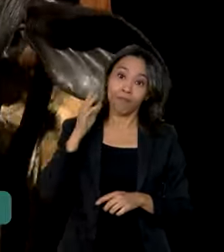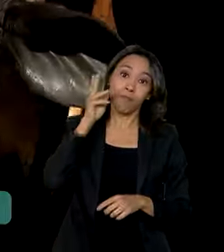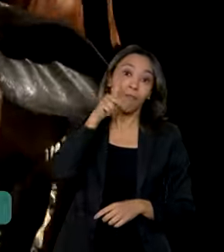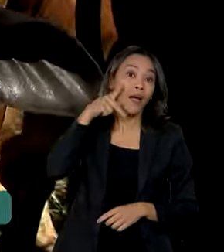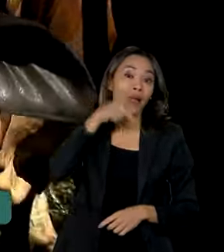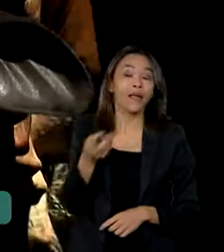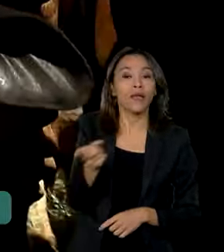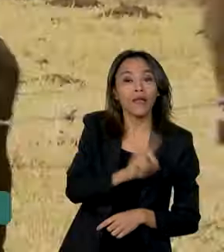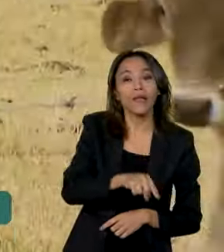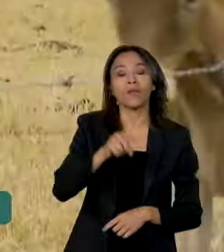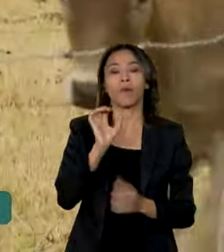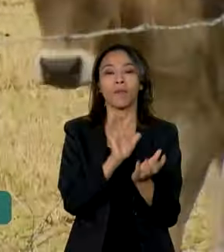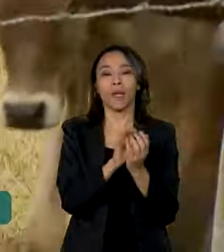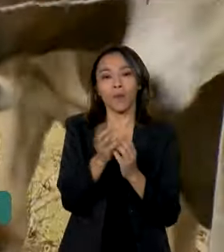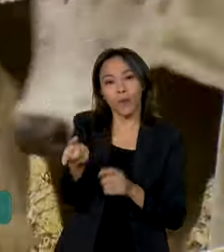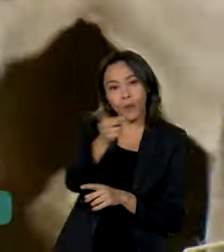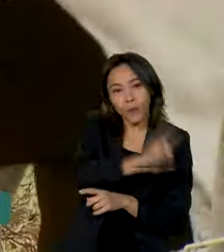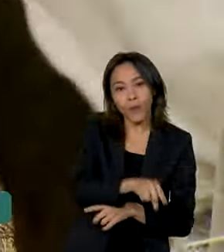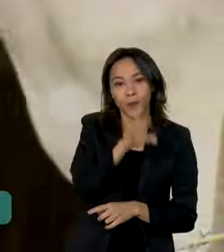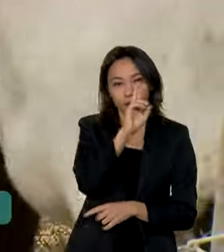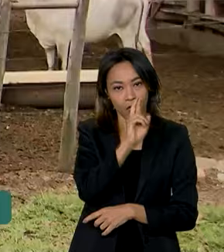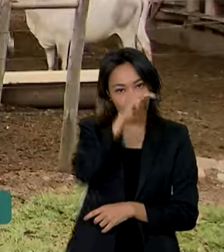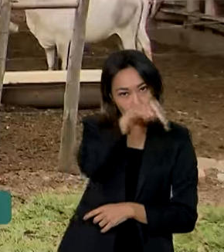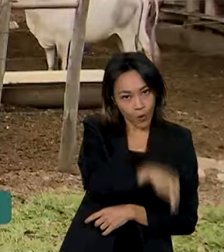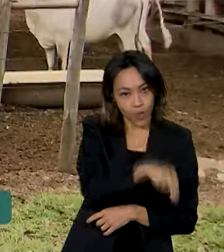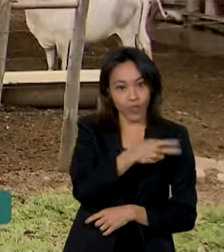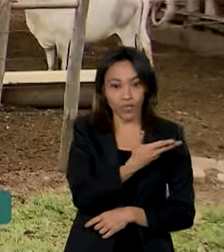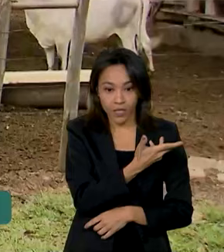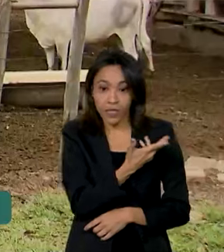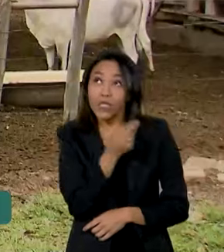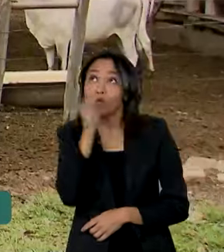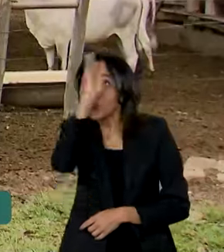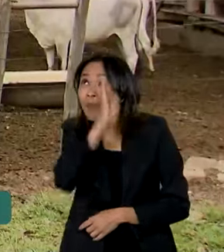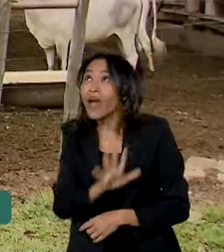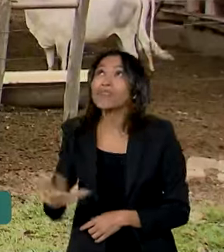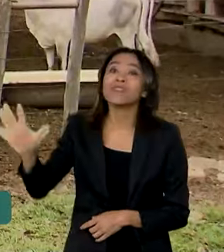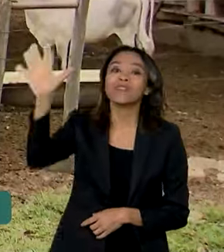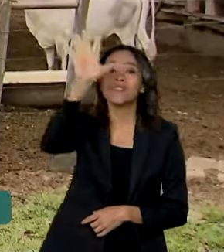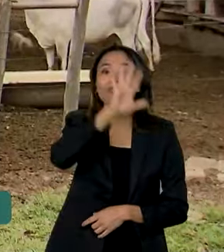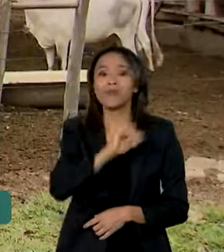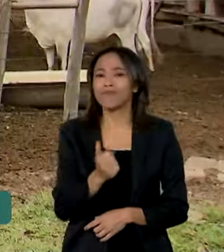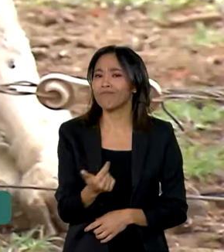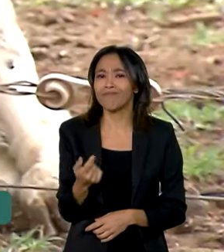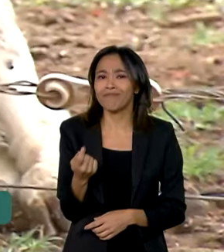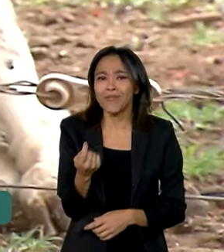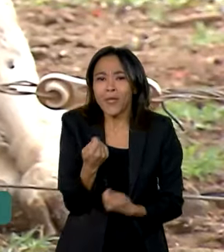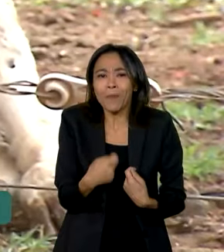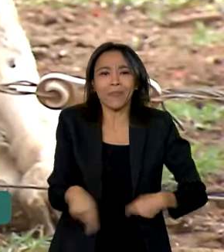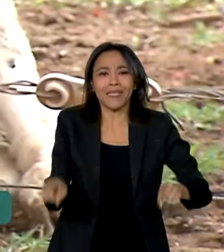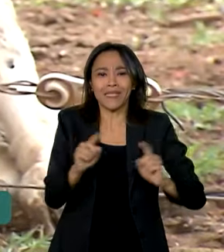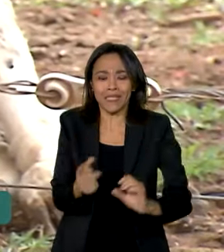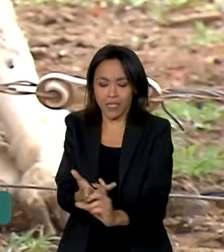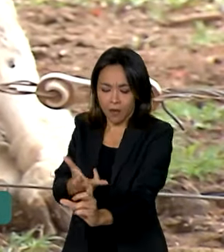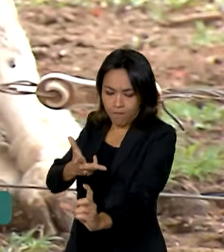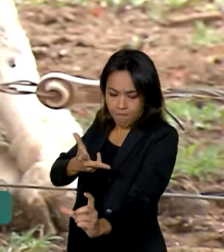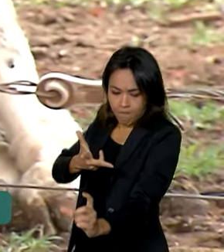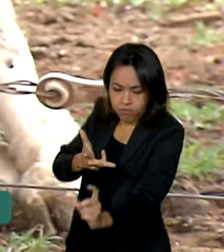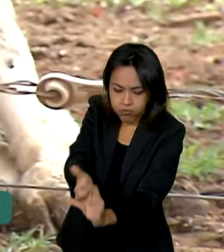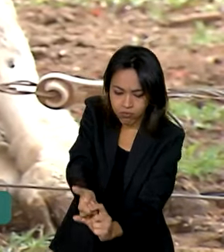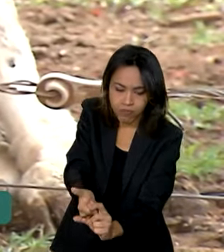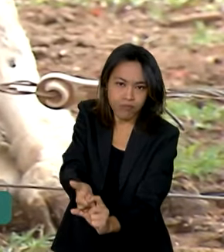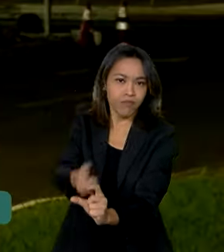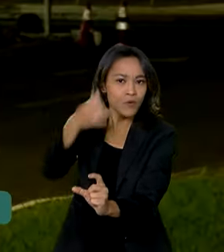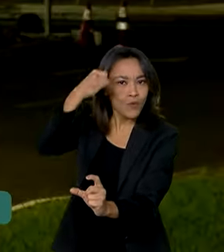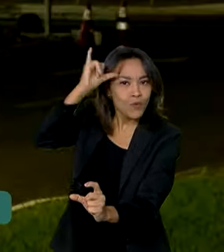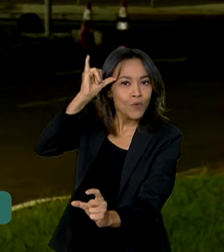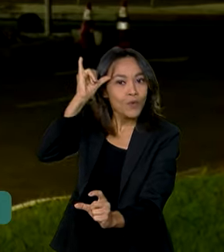e Rio Grande do Norte. Com isso, em todo o país, não é mais necessário vacinar o rebanho contra a